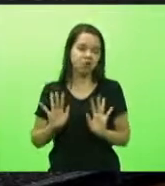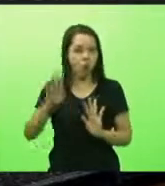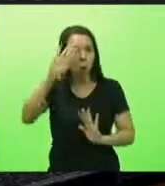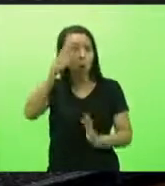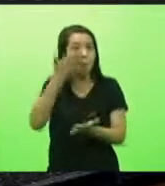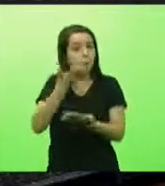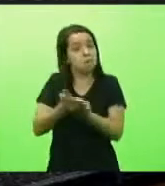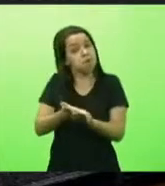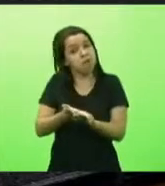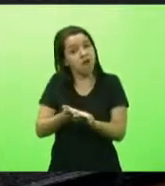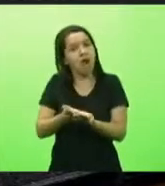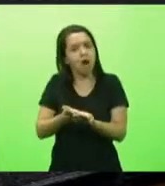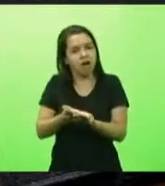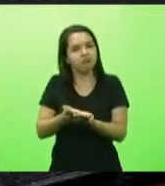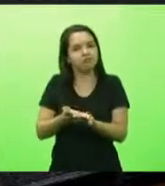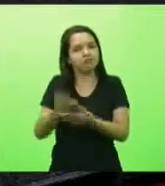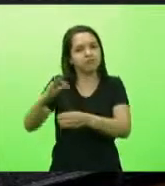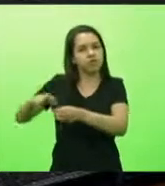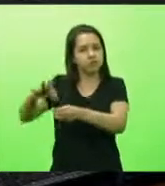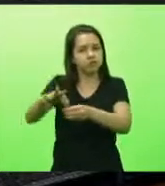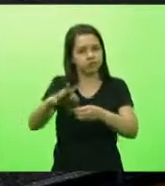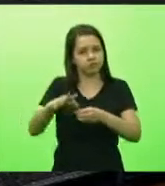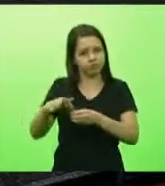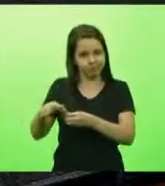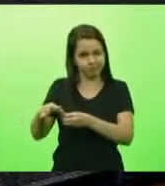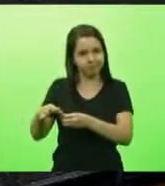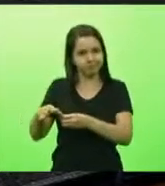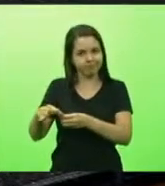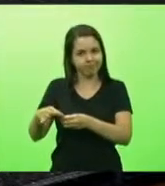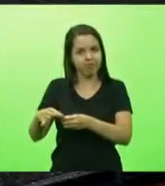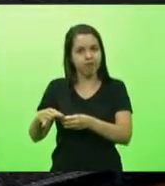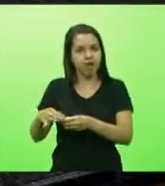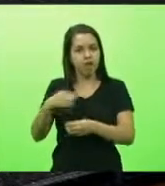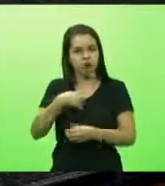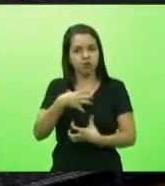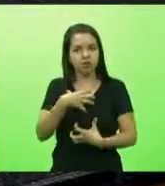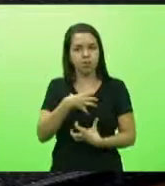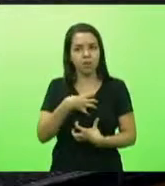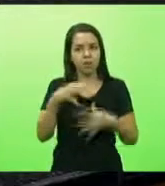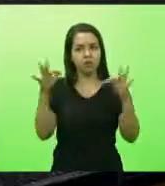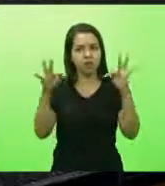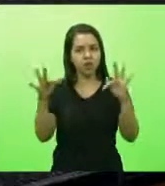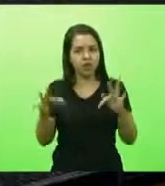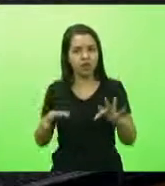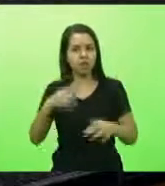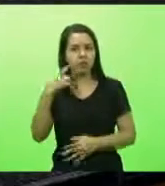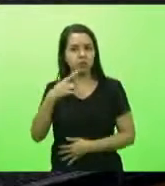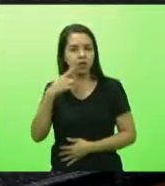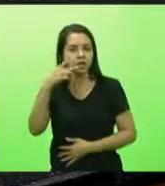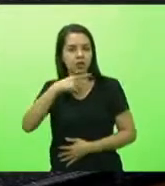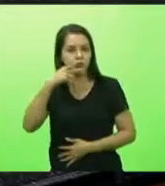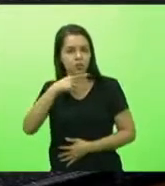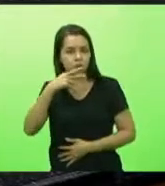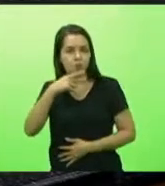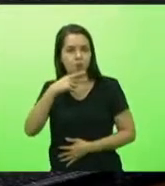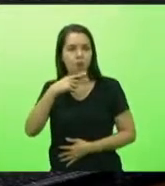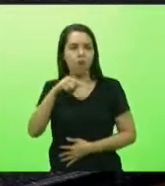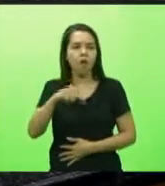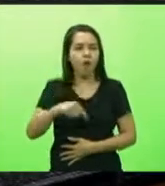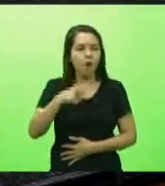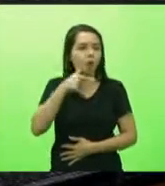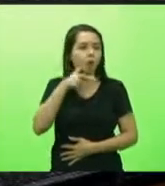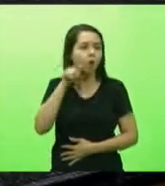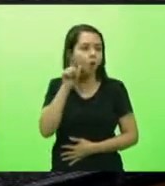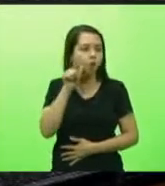instituições. E fico muito contente do deputado Kennedy Nunes aqui, apesar de que ontem dentro desse parlamento